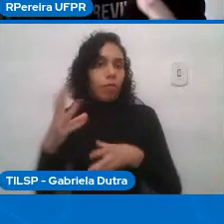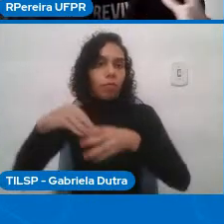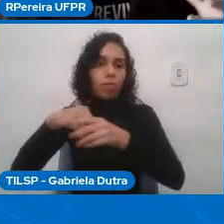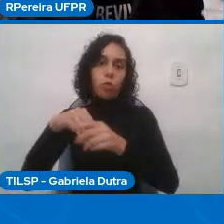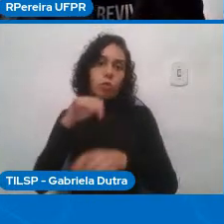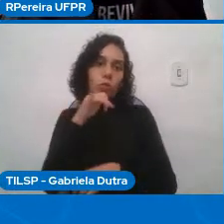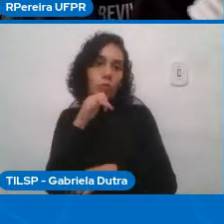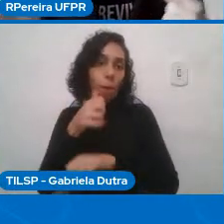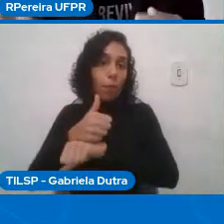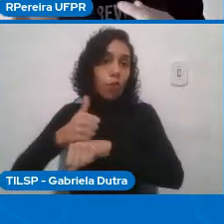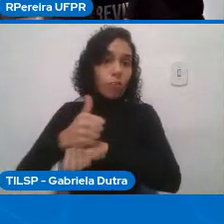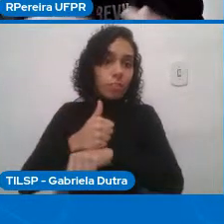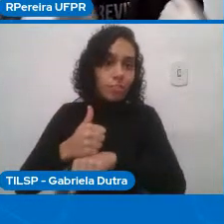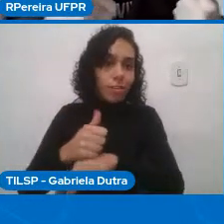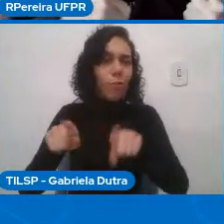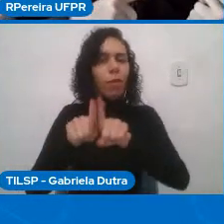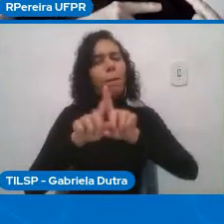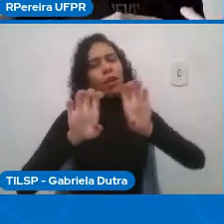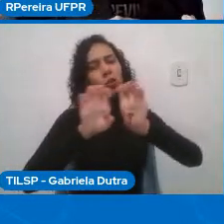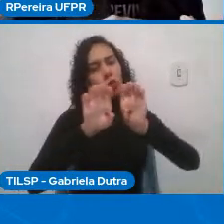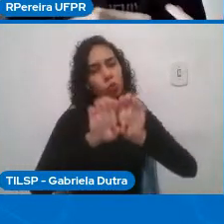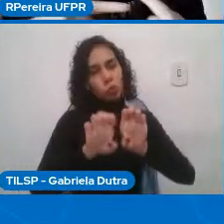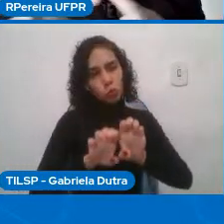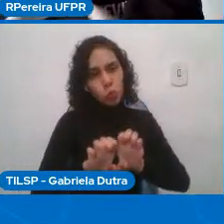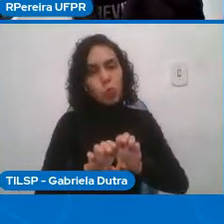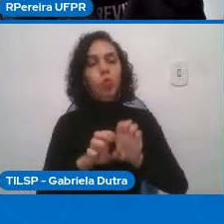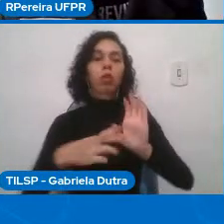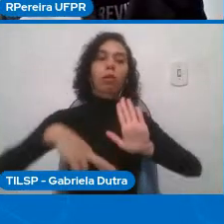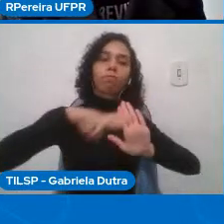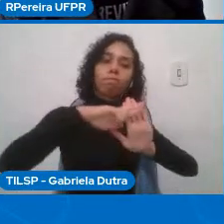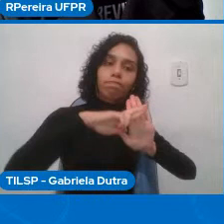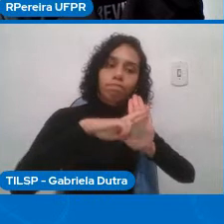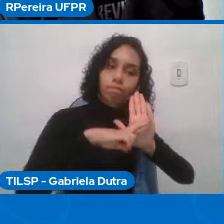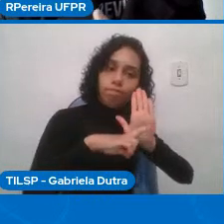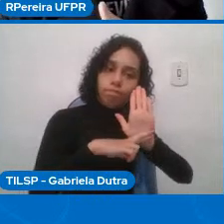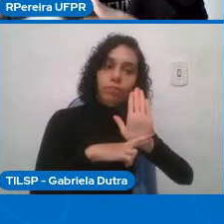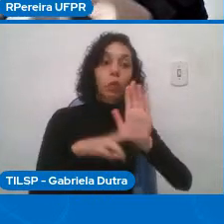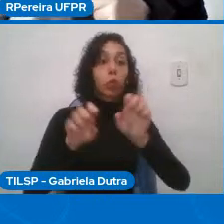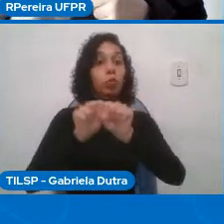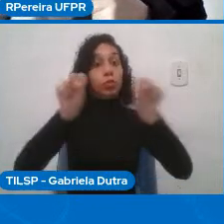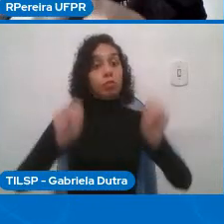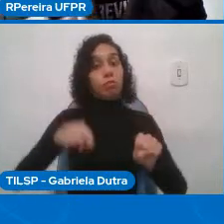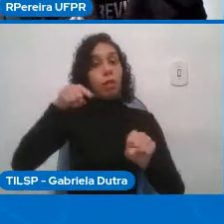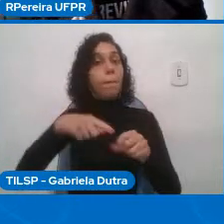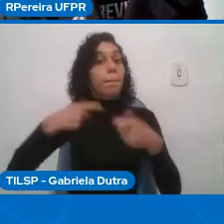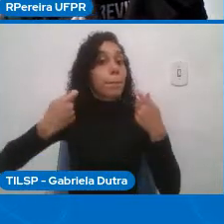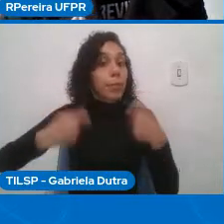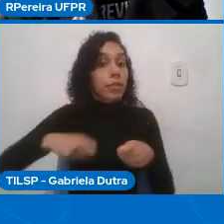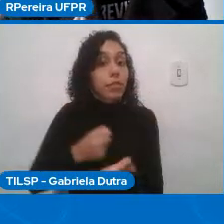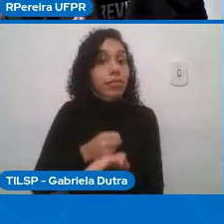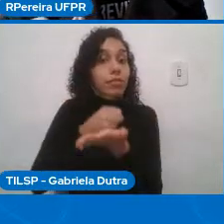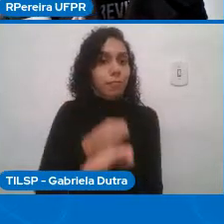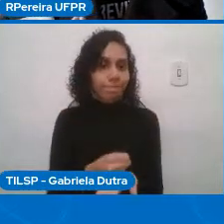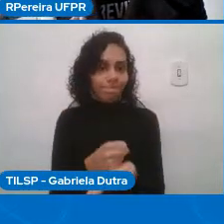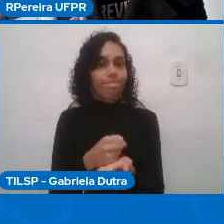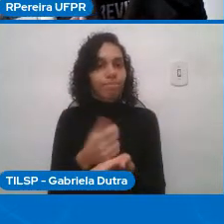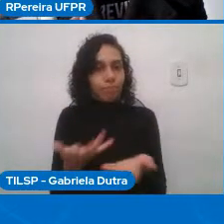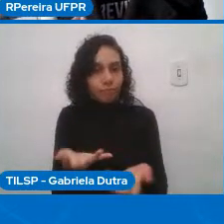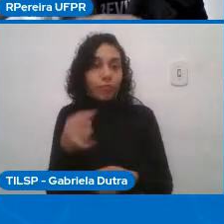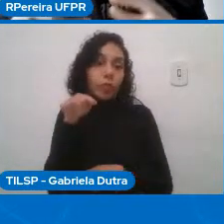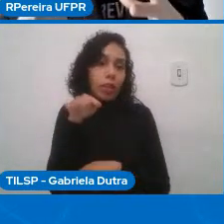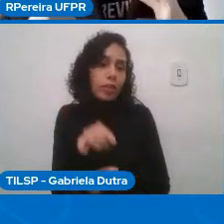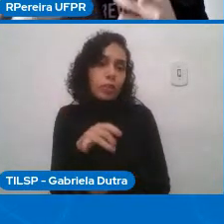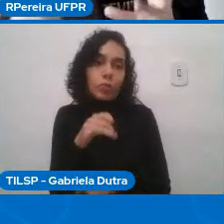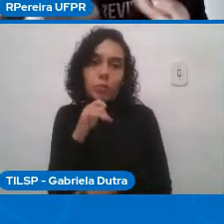de toda uma regulamentação que o sistema era destinado a apoiar. Então, aqui nós temos um caso de um sistema técnico